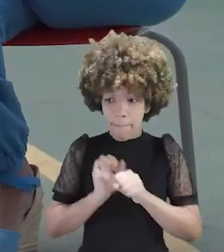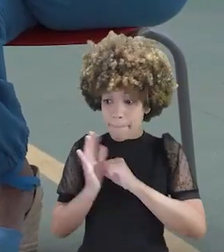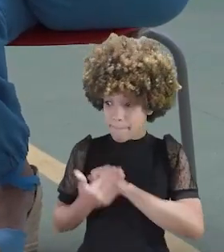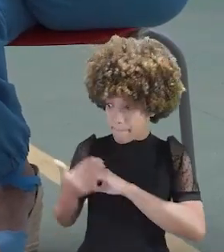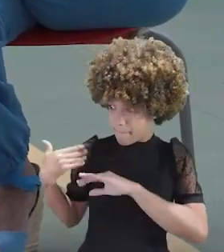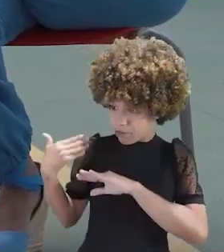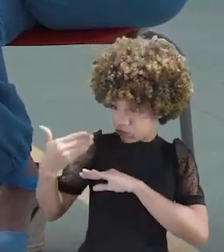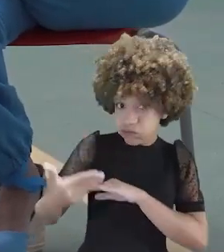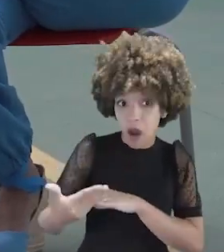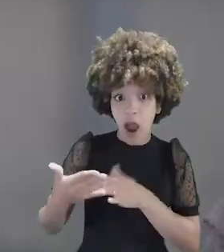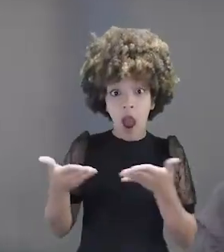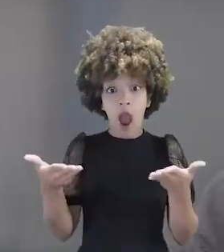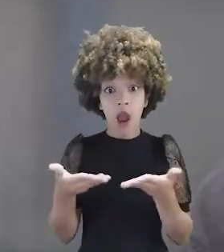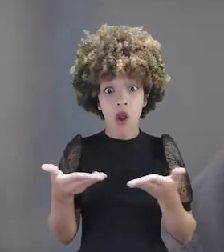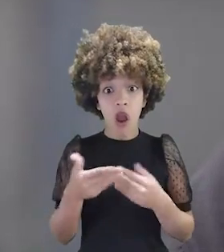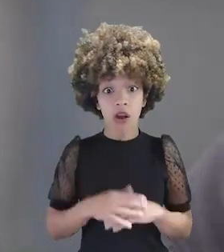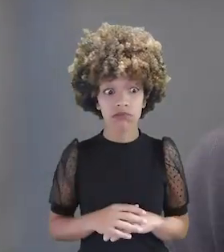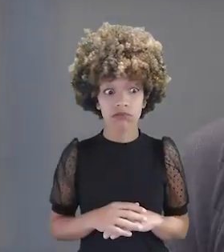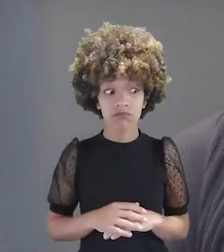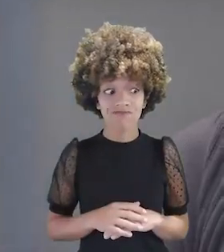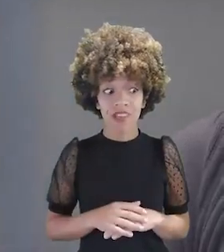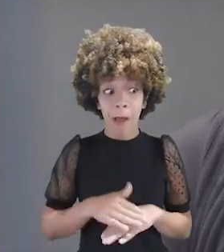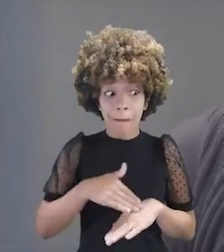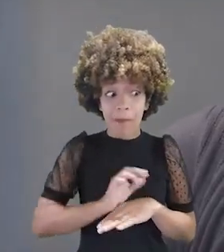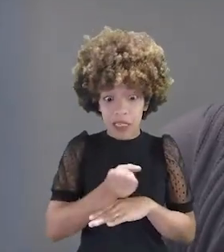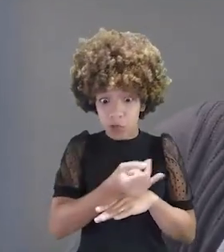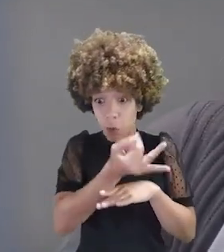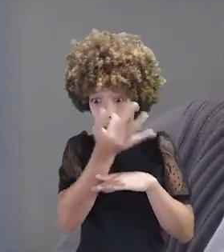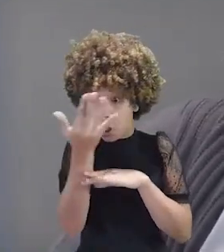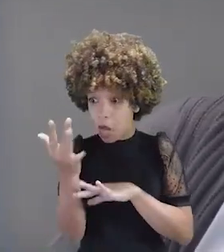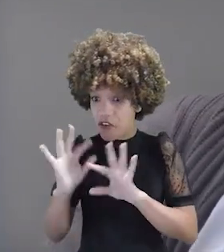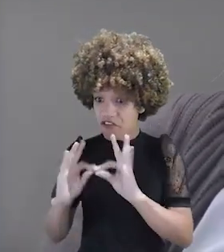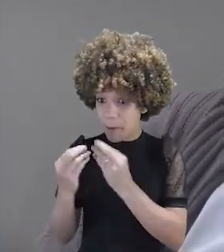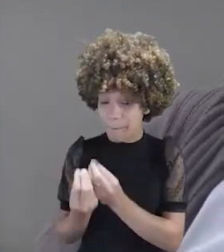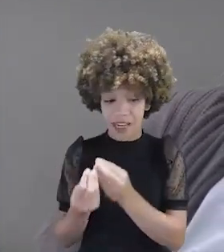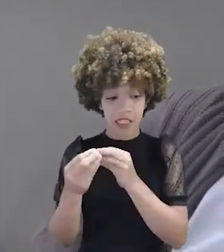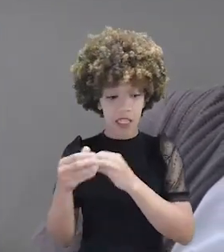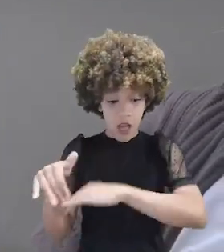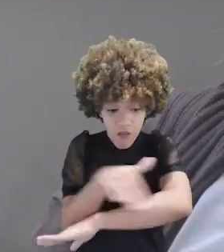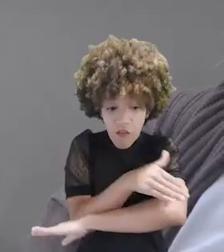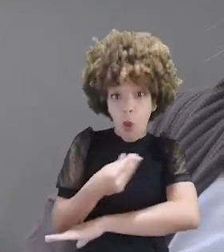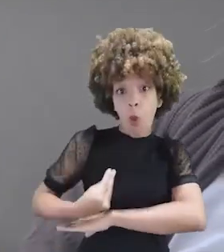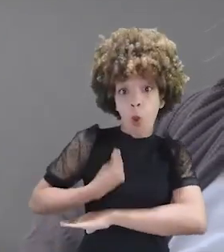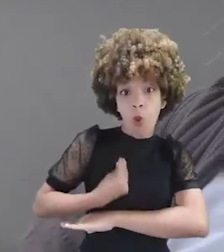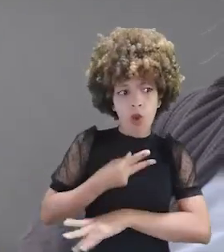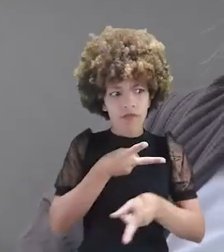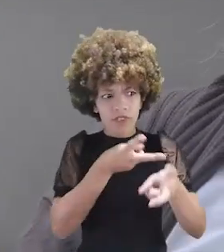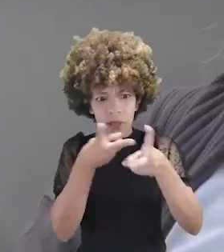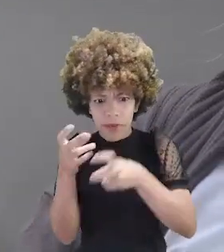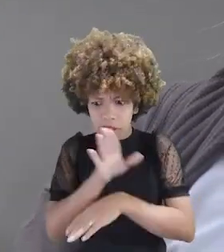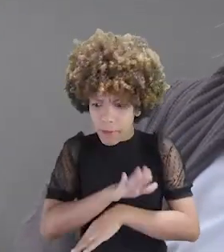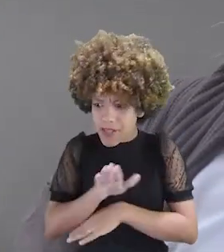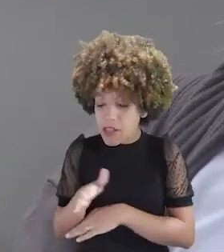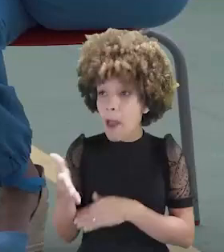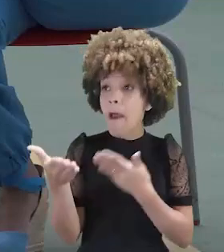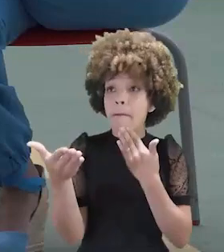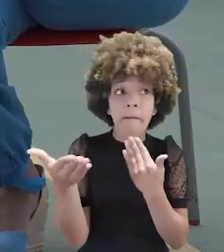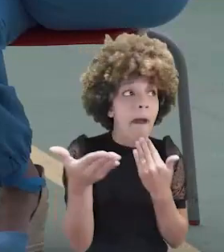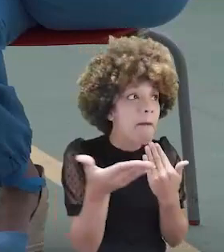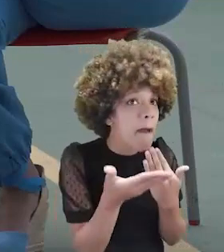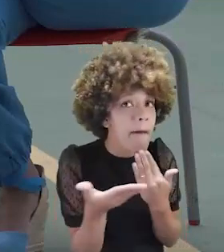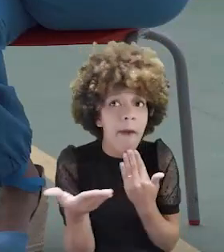pandemia, mais do que nunca, cada vez mais o número de famílias na rua. E você vê aquelas crianças